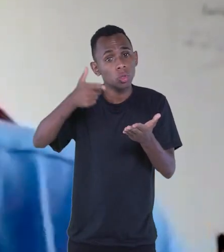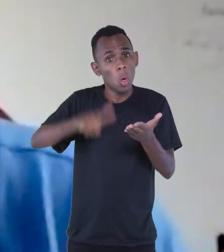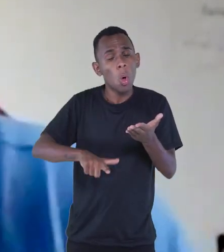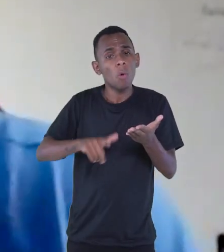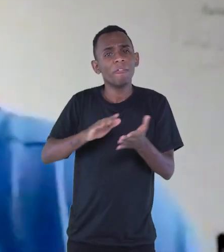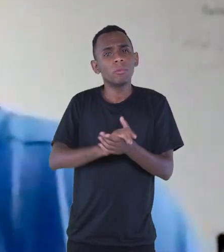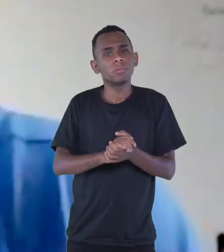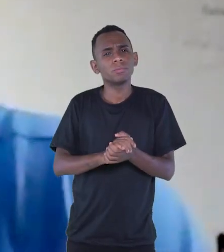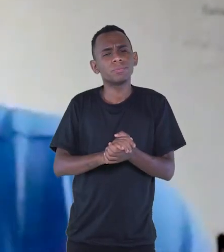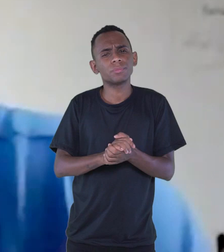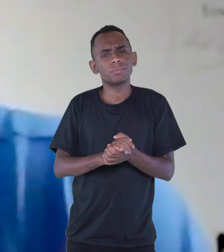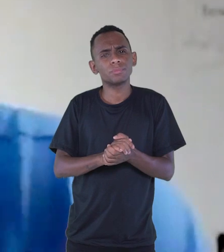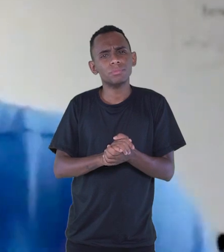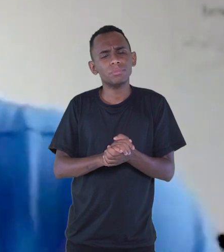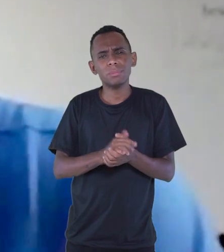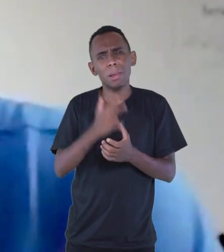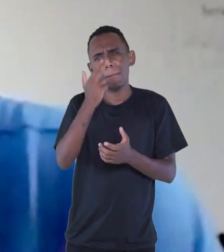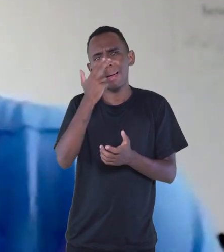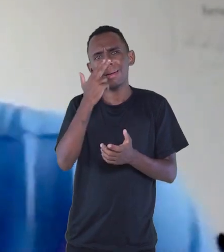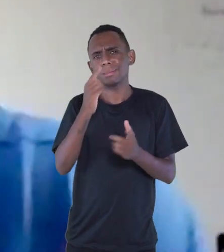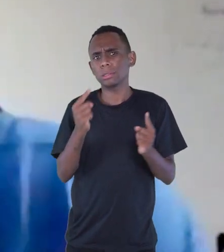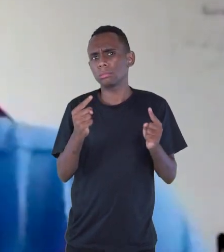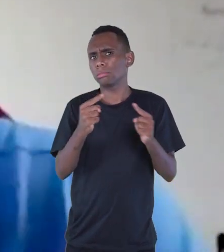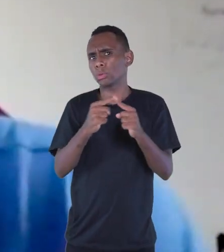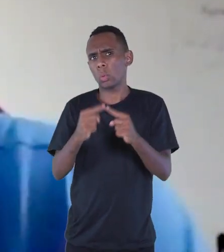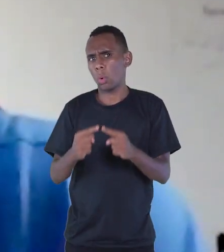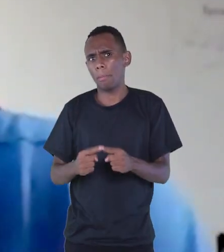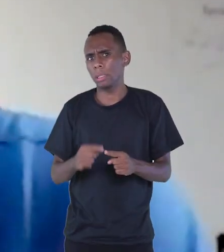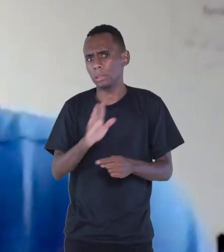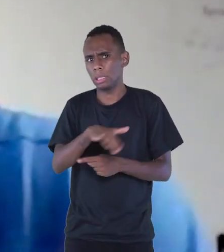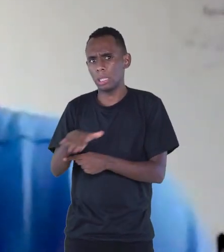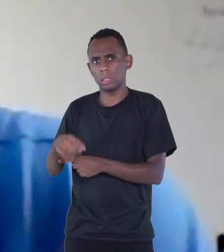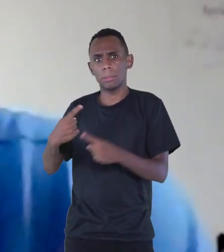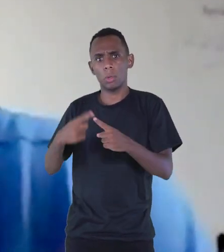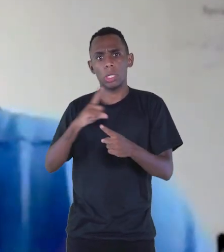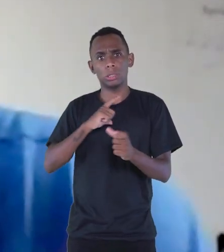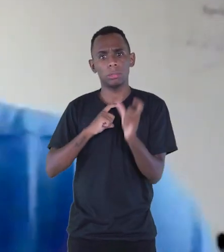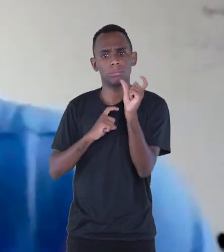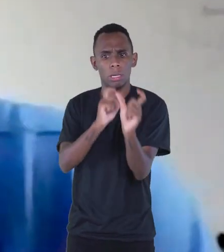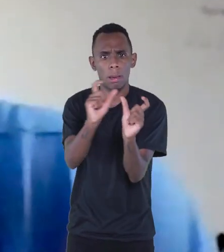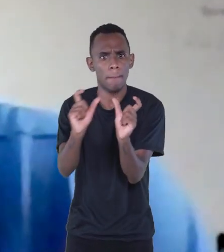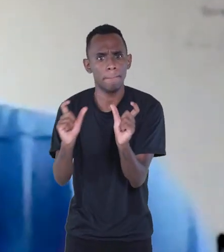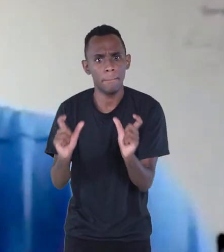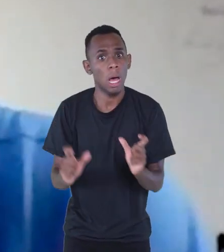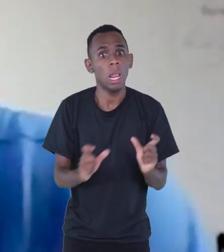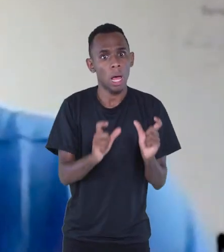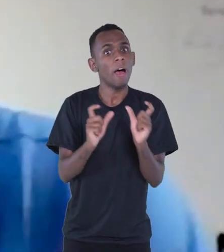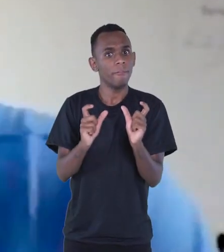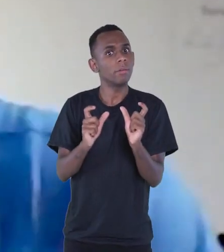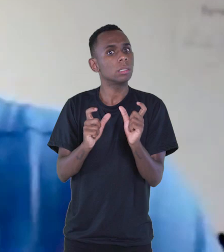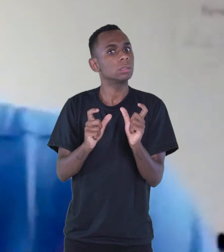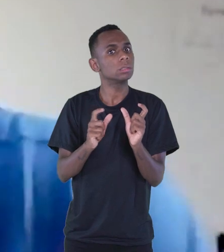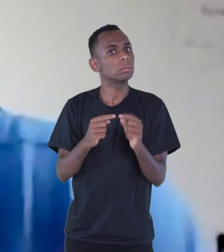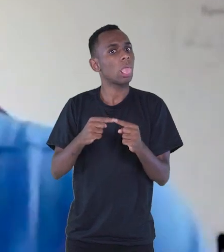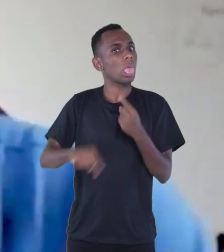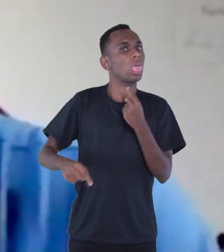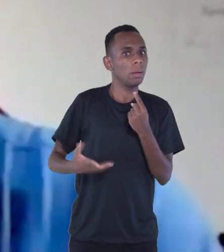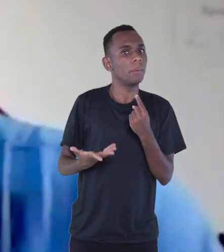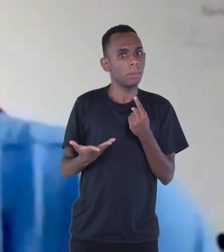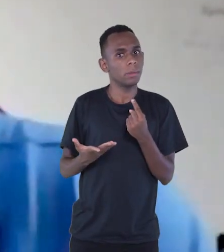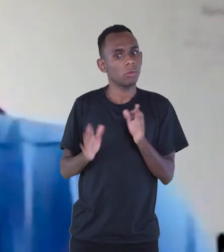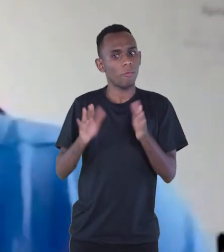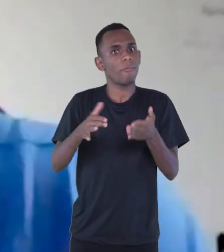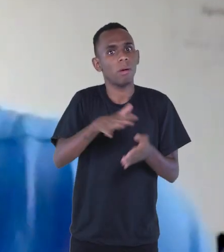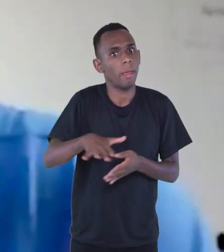digamos, inadequada para crianças com palavras muito exóticas e até eruditas demais.